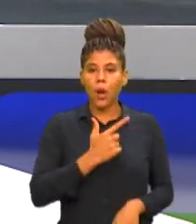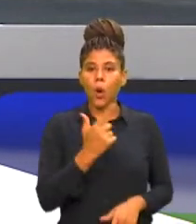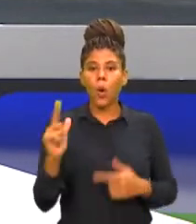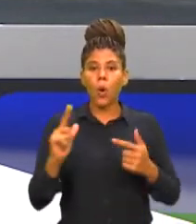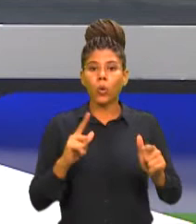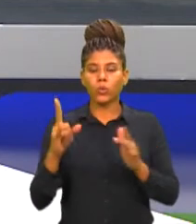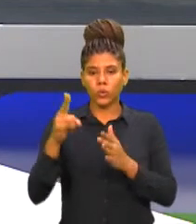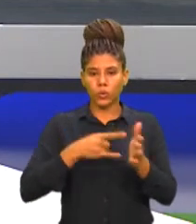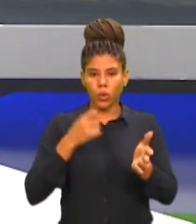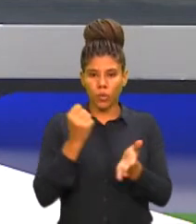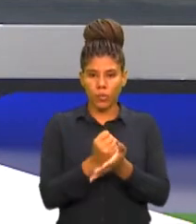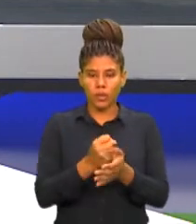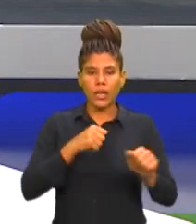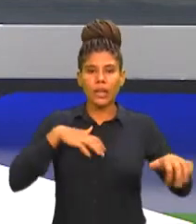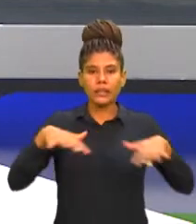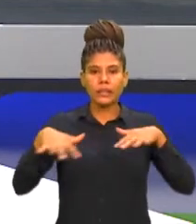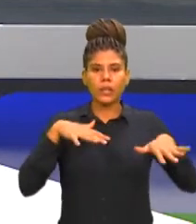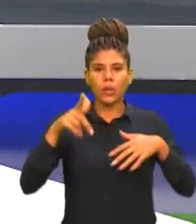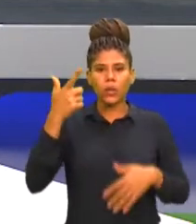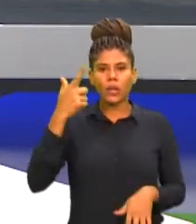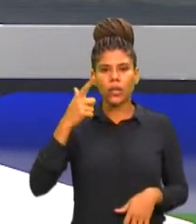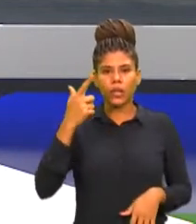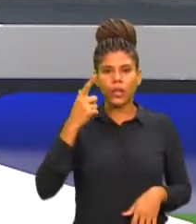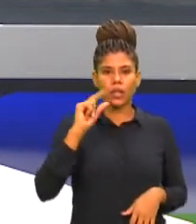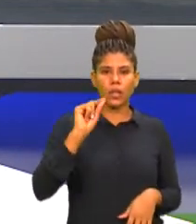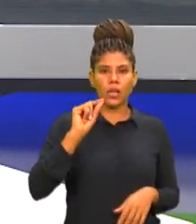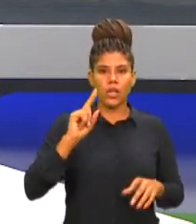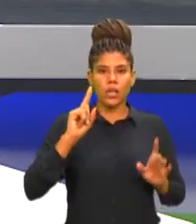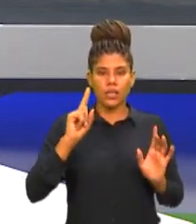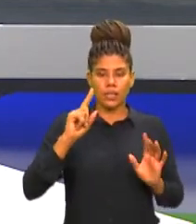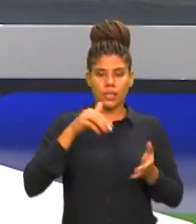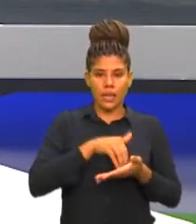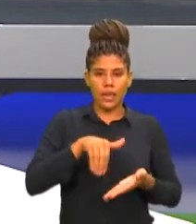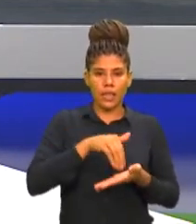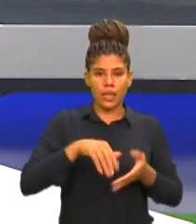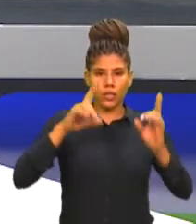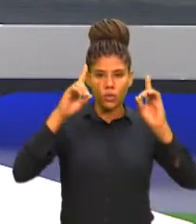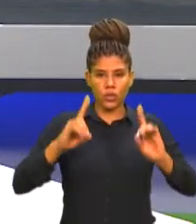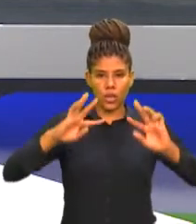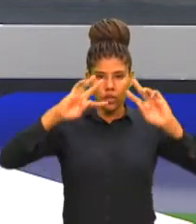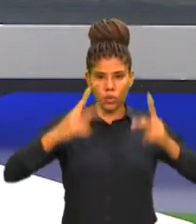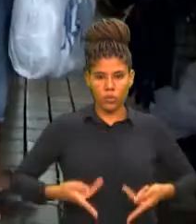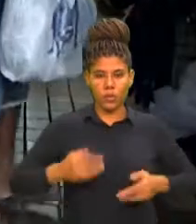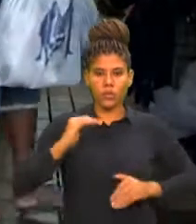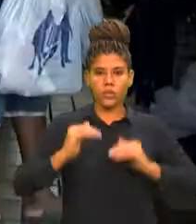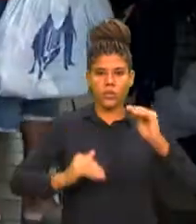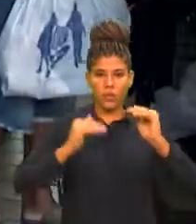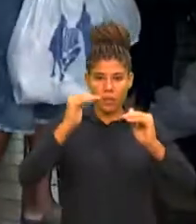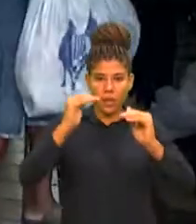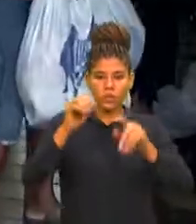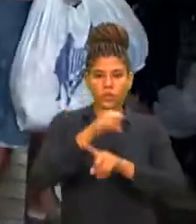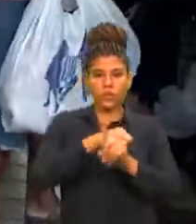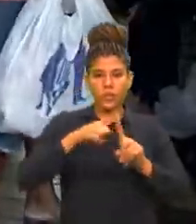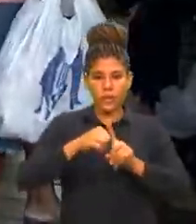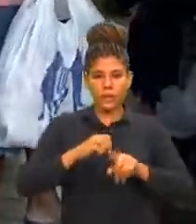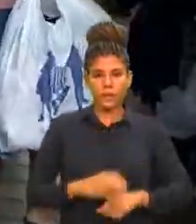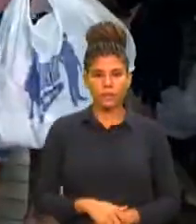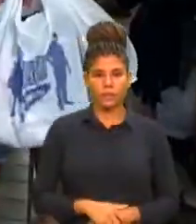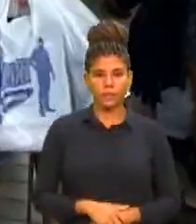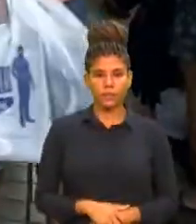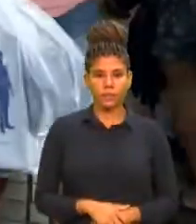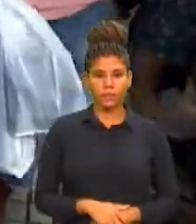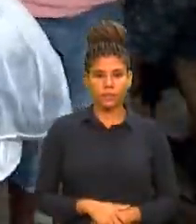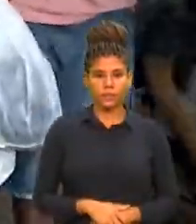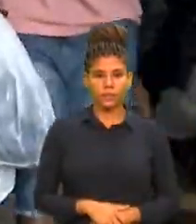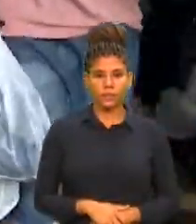sendo coordenada pela Secretaria dos Direitos Humanos e Desenvolvimento Social do município. O serviço está sendo oferecido pela